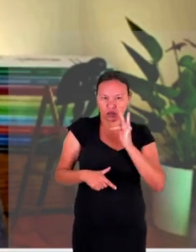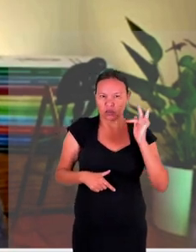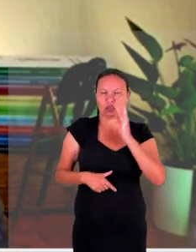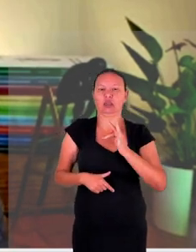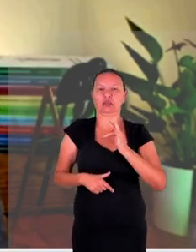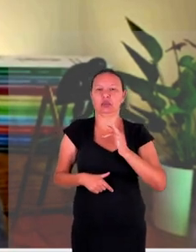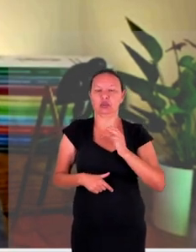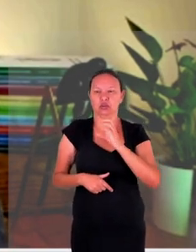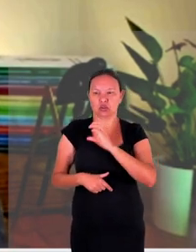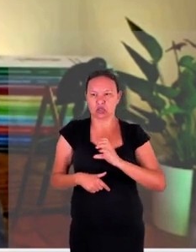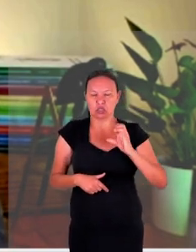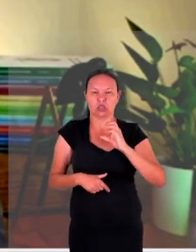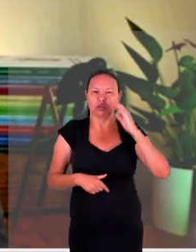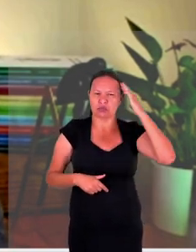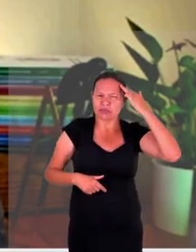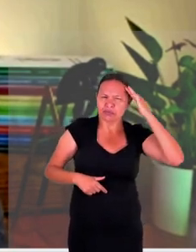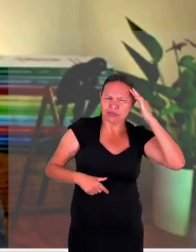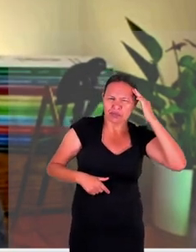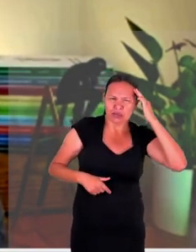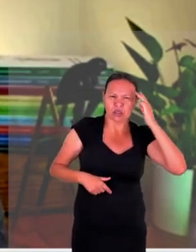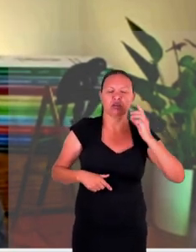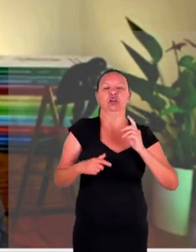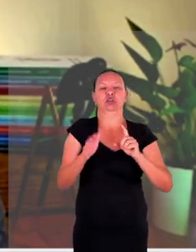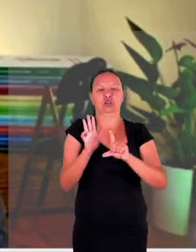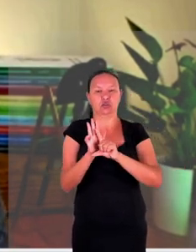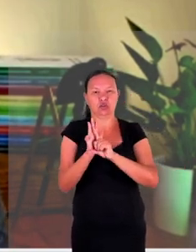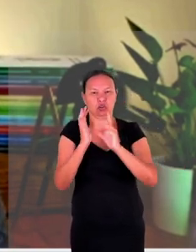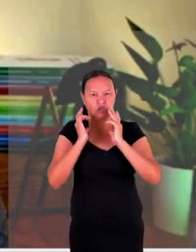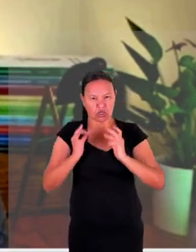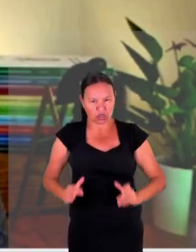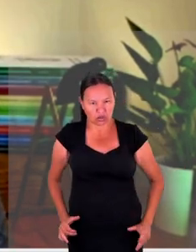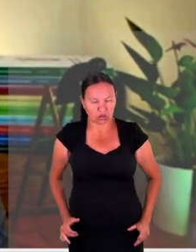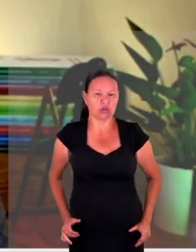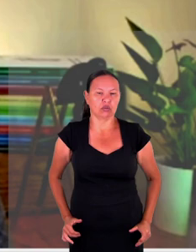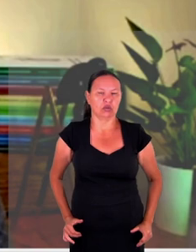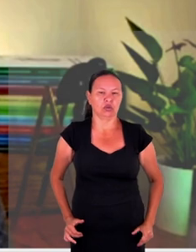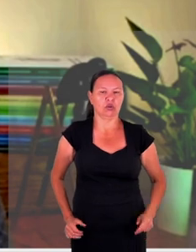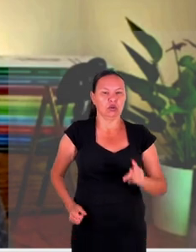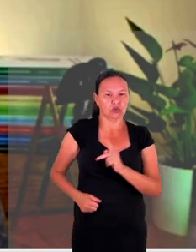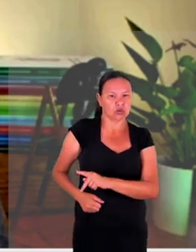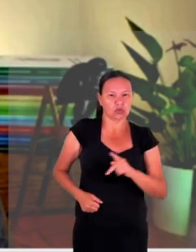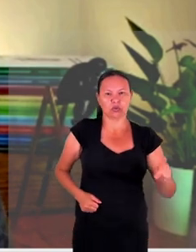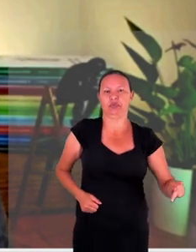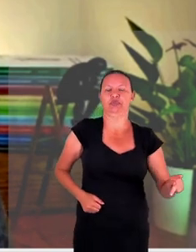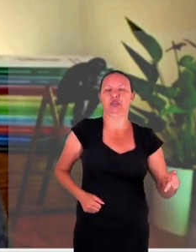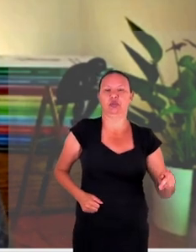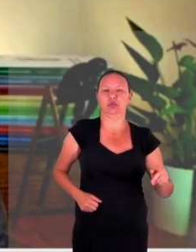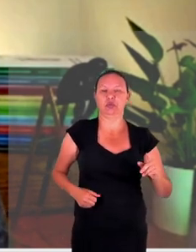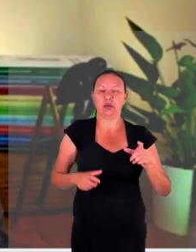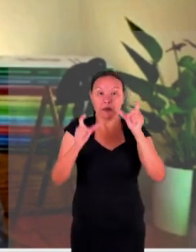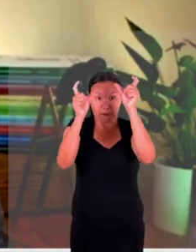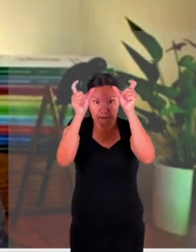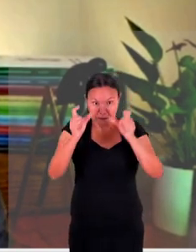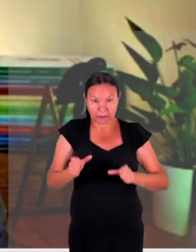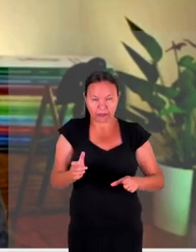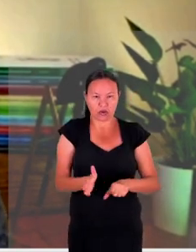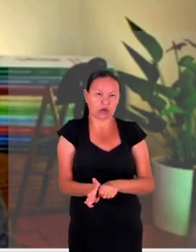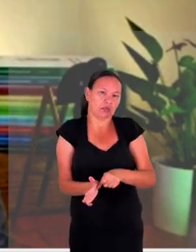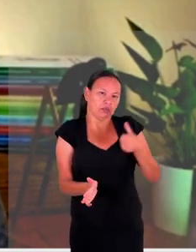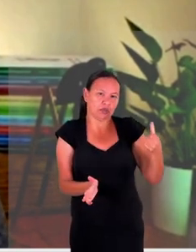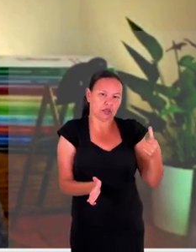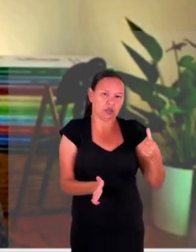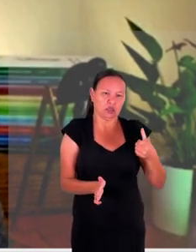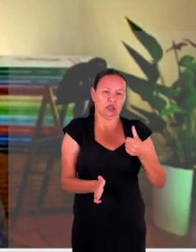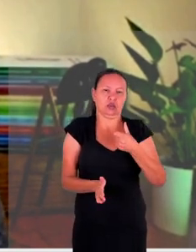eu sou muito consciente que o direito humanitário apareceu não como proteção da dignidade da pessoa primeiro momento em